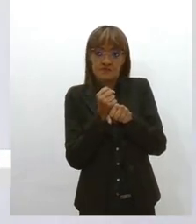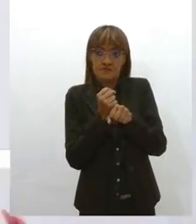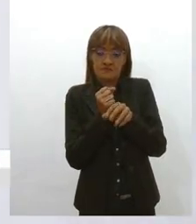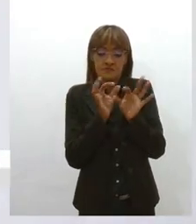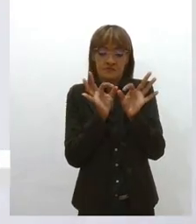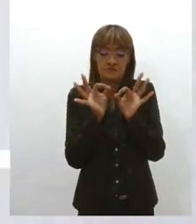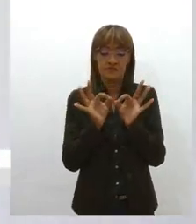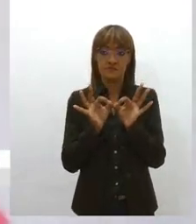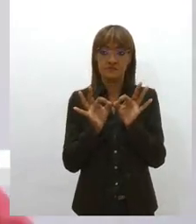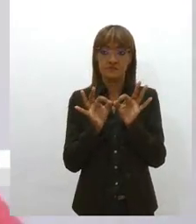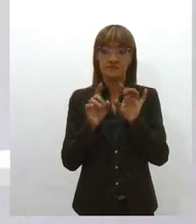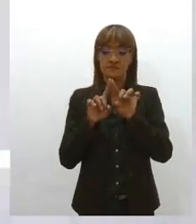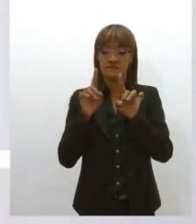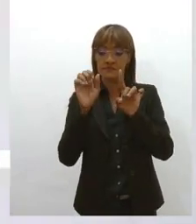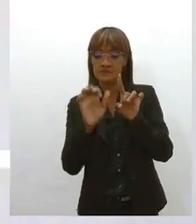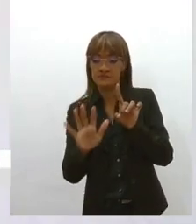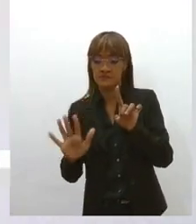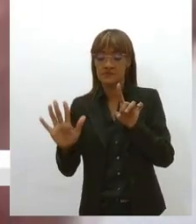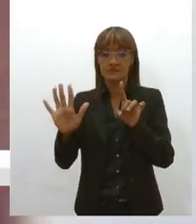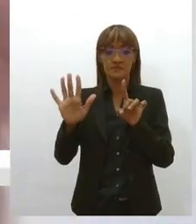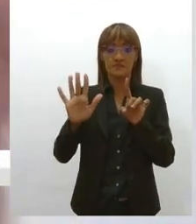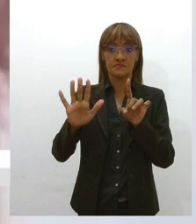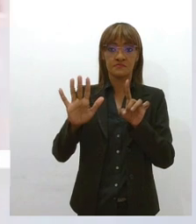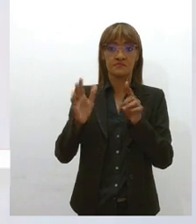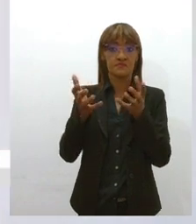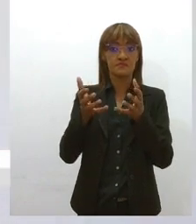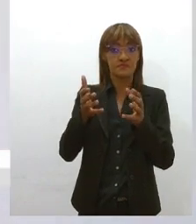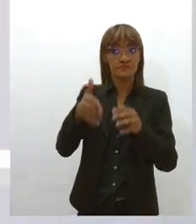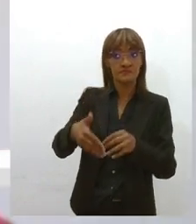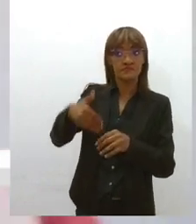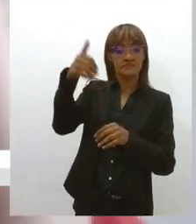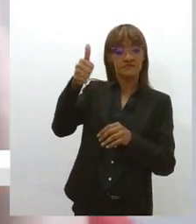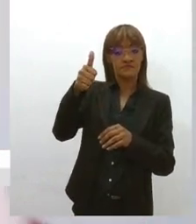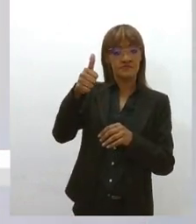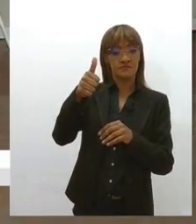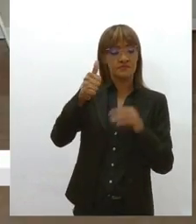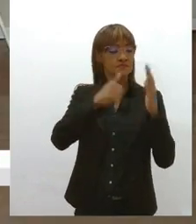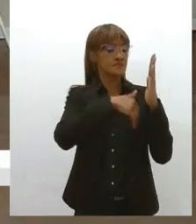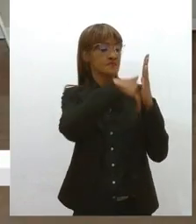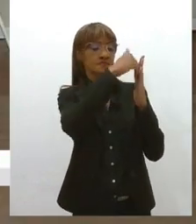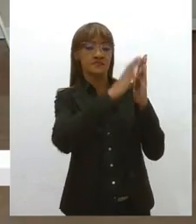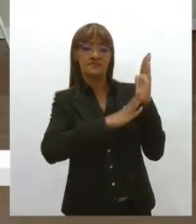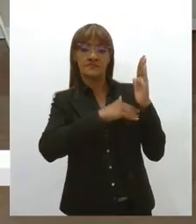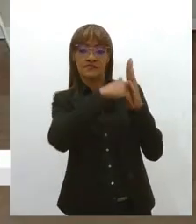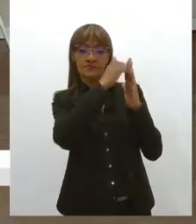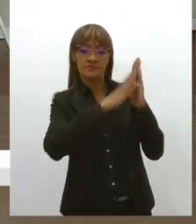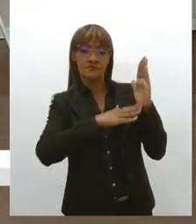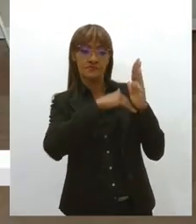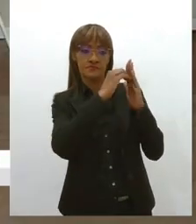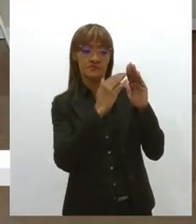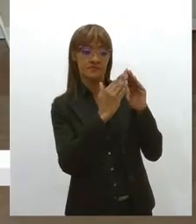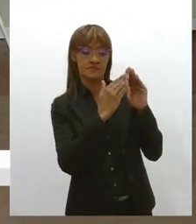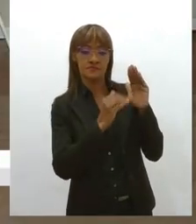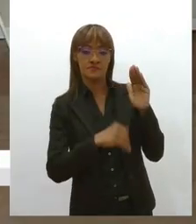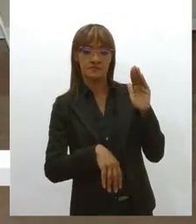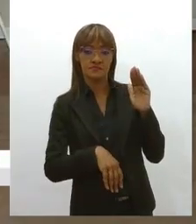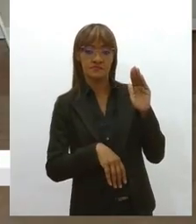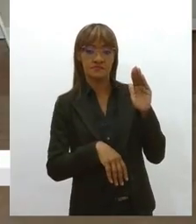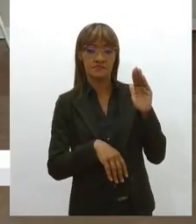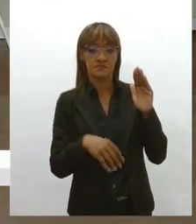geral, idealmente, é algo para melhor, a gente pensa, vou pintar, então vou colocar, então é algo ascendente,